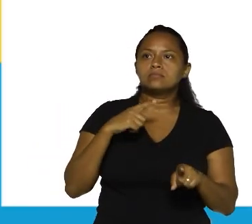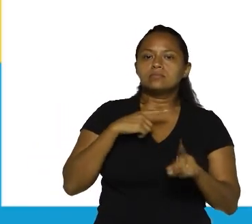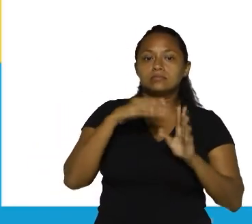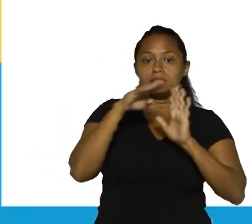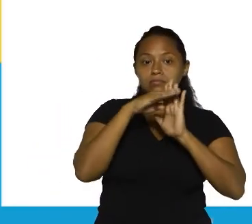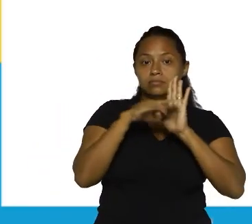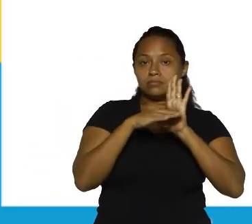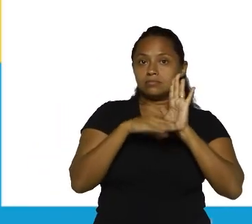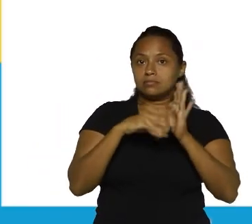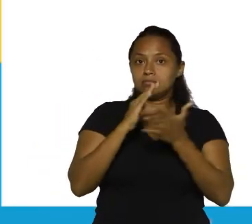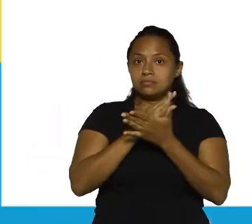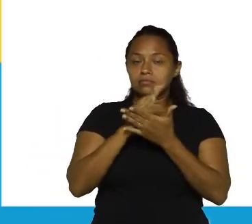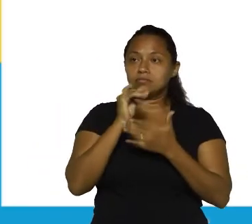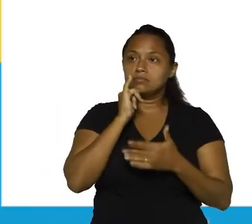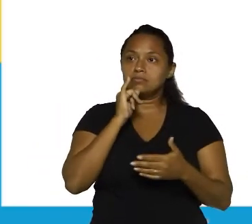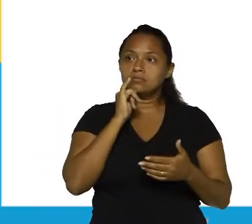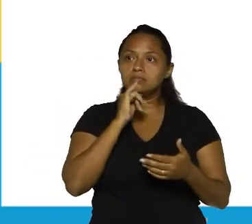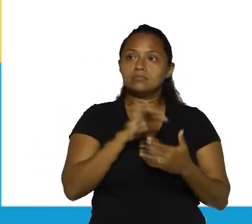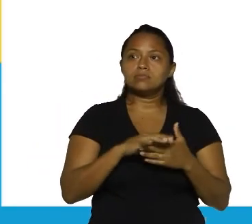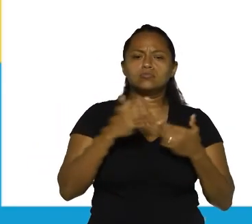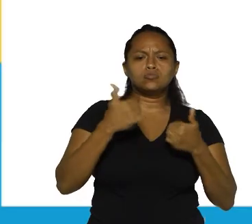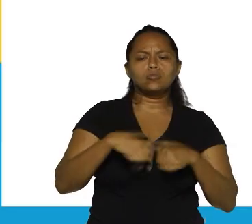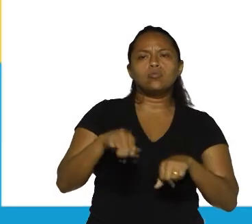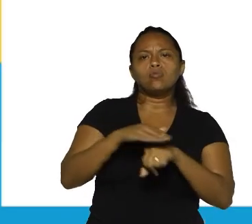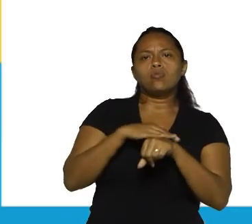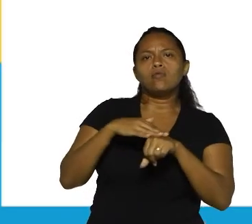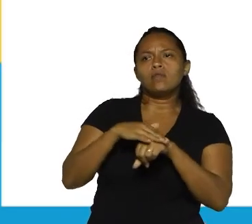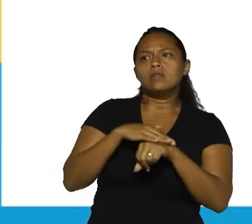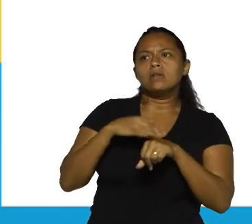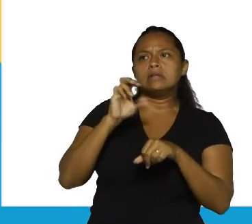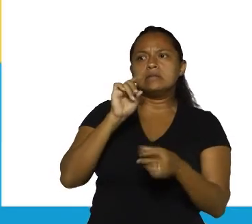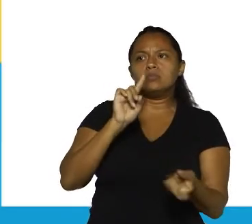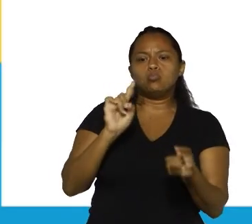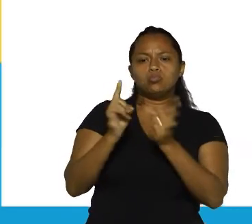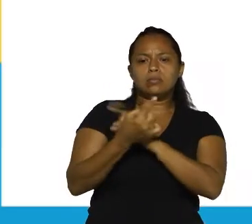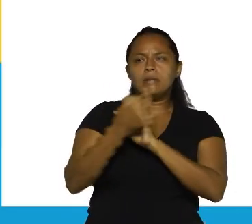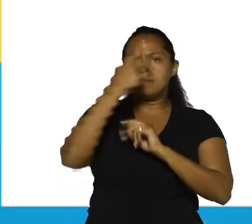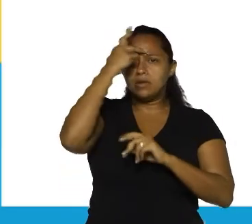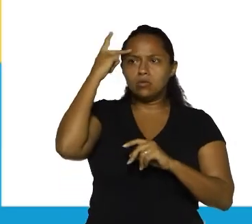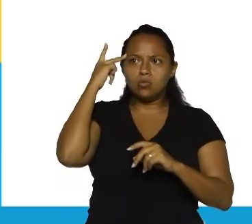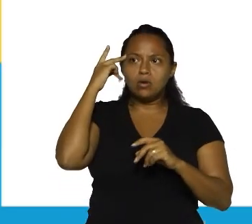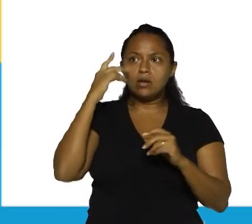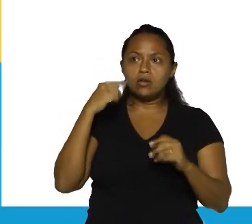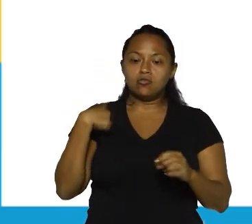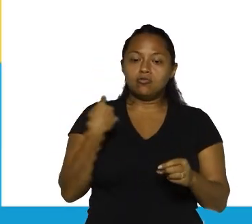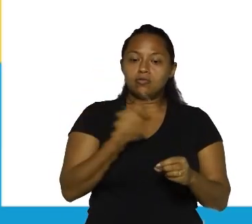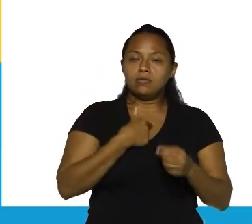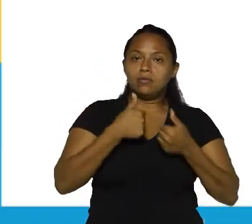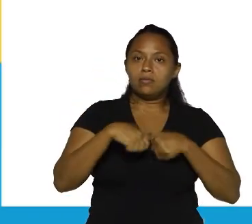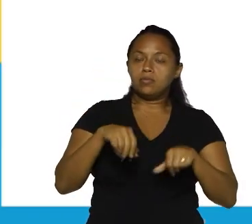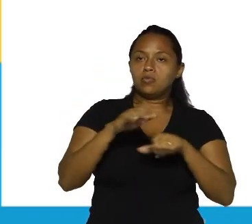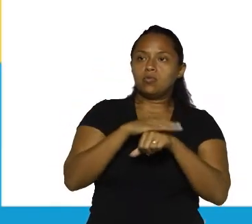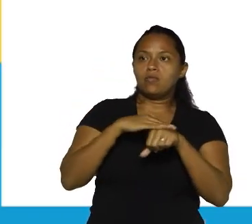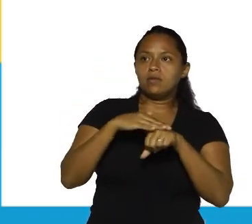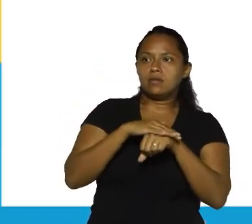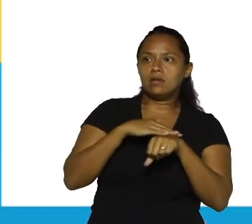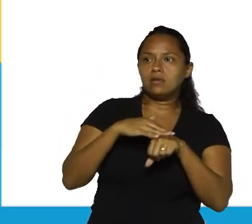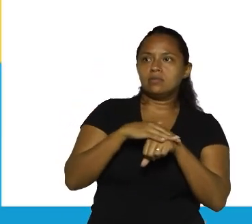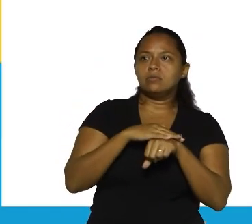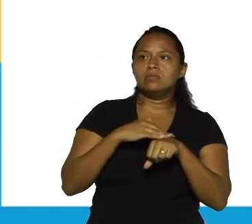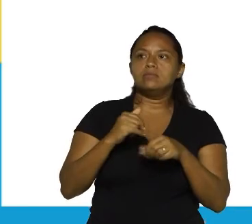temos alguns exemplos. Ó, estou conversando. Se eu mudar a pessoa, estamos conversando. Está